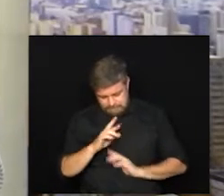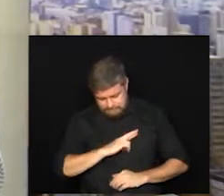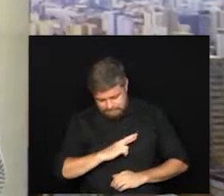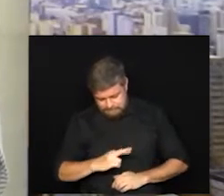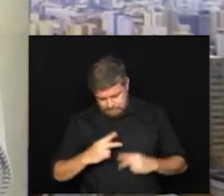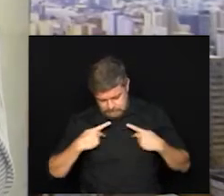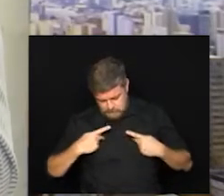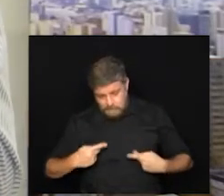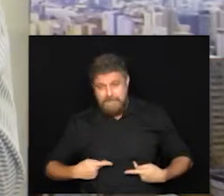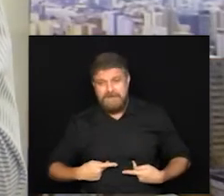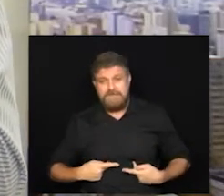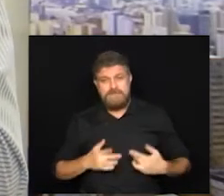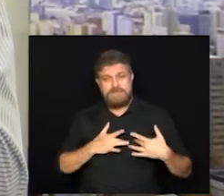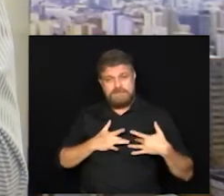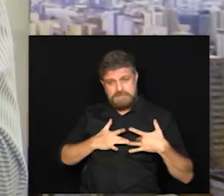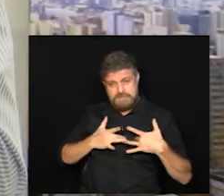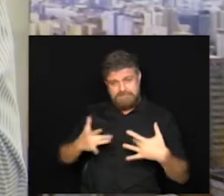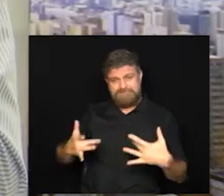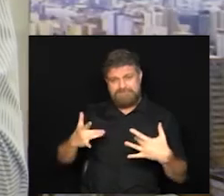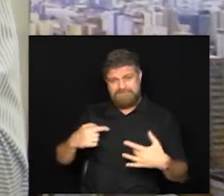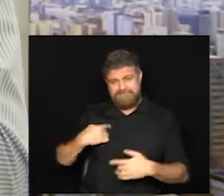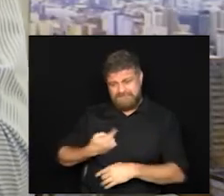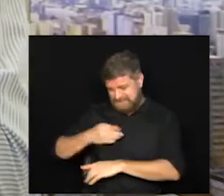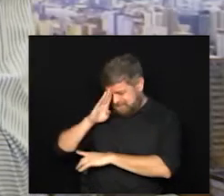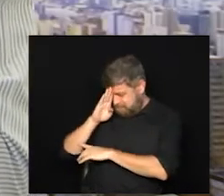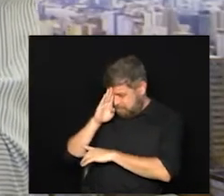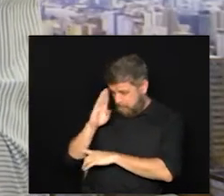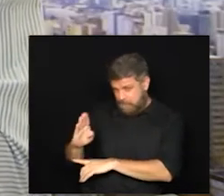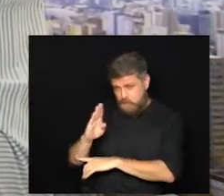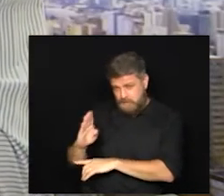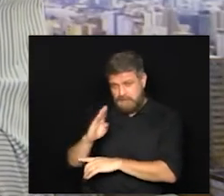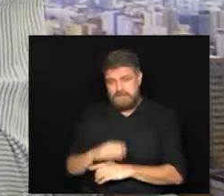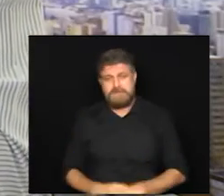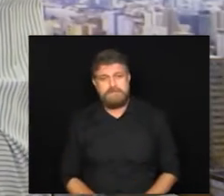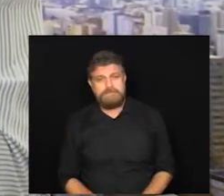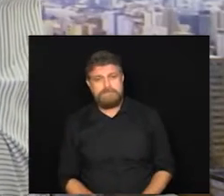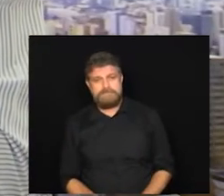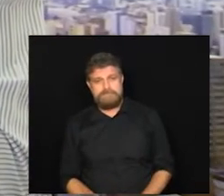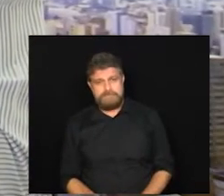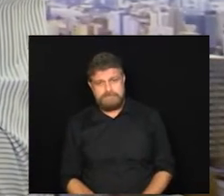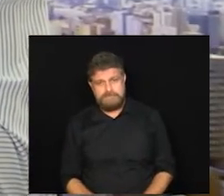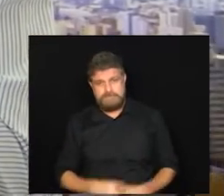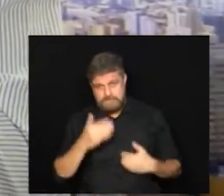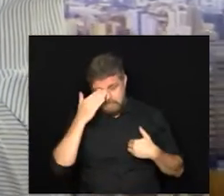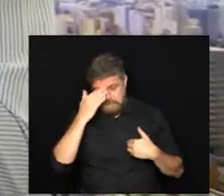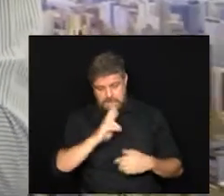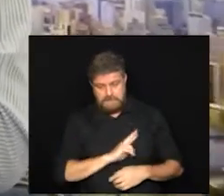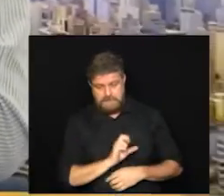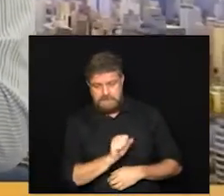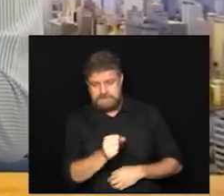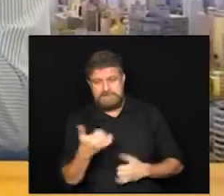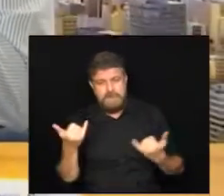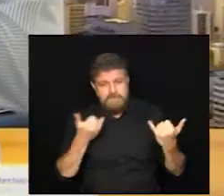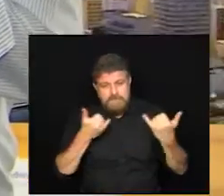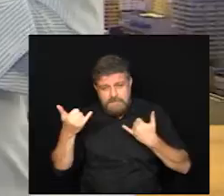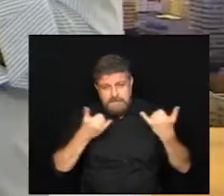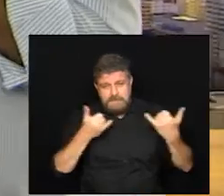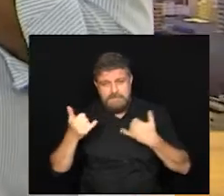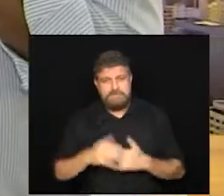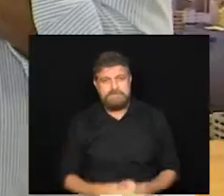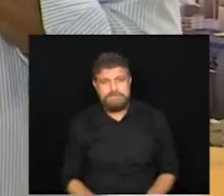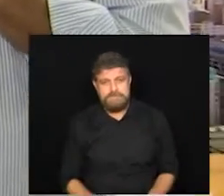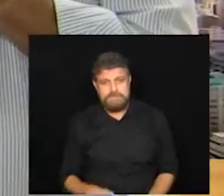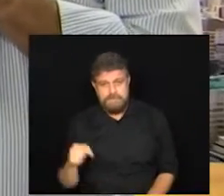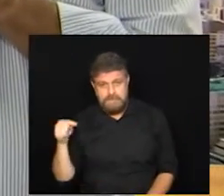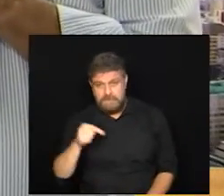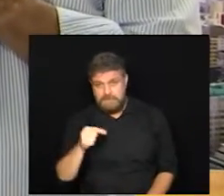humano e solidário tem que ser a nossa prioridade tá certo muito obrigado vereador Luiz Rossini pelas informações aqui prestadas é